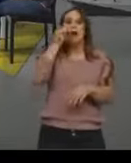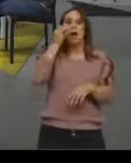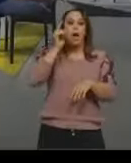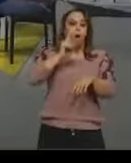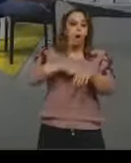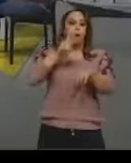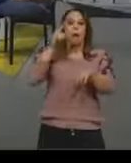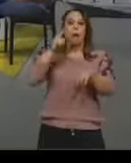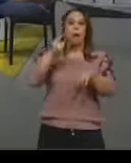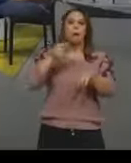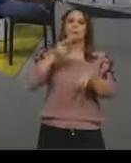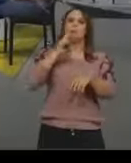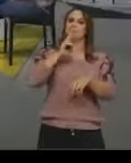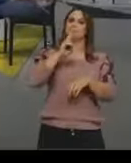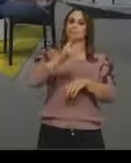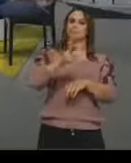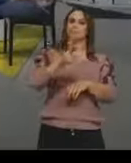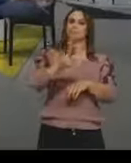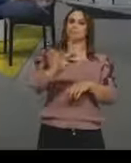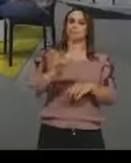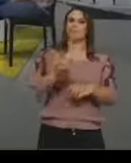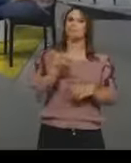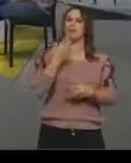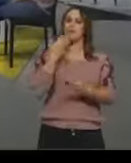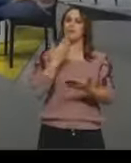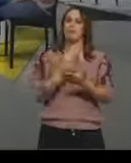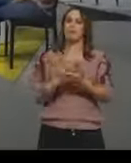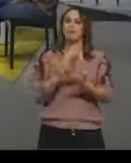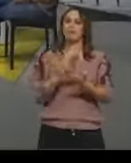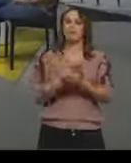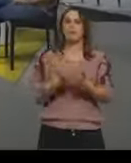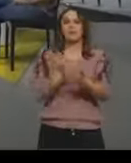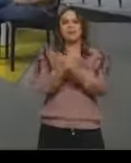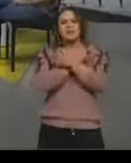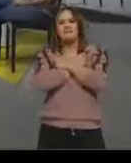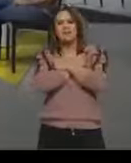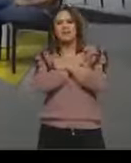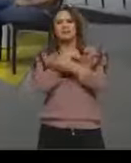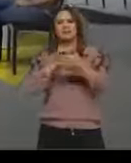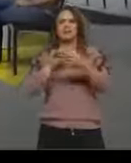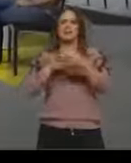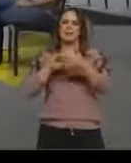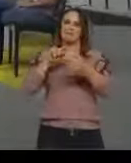um grande abraço para todos vocês até a próxima tchau